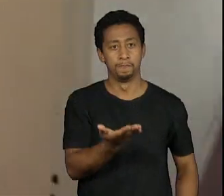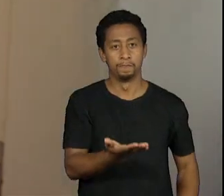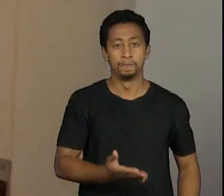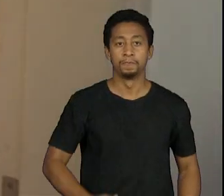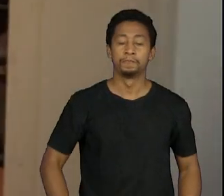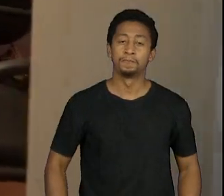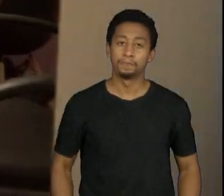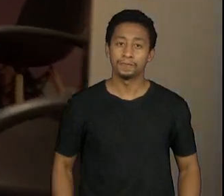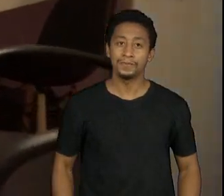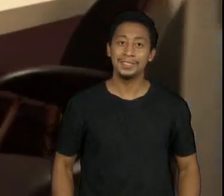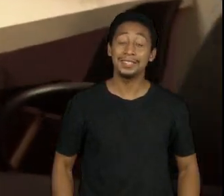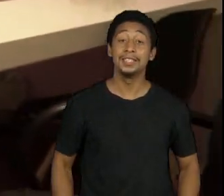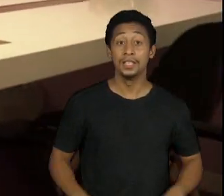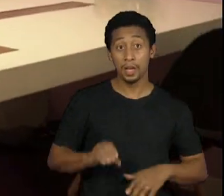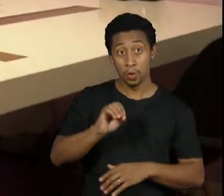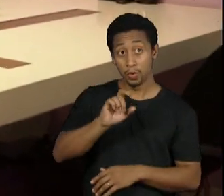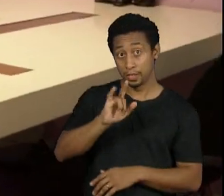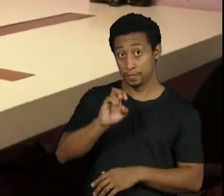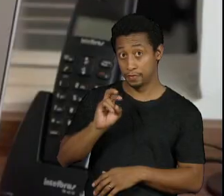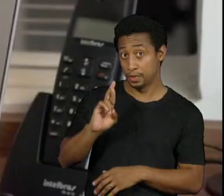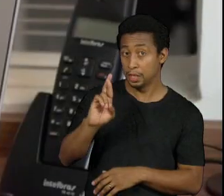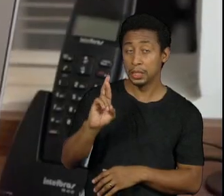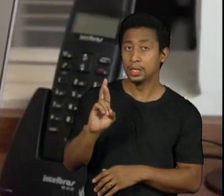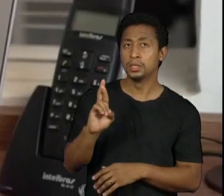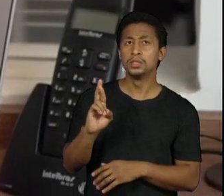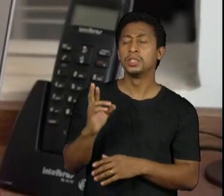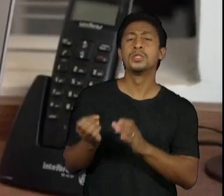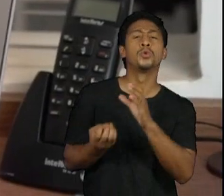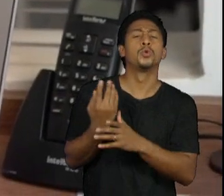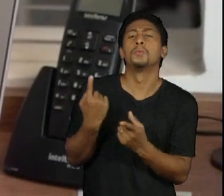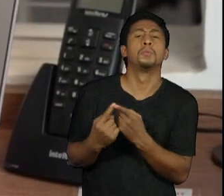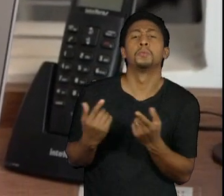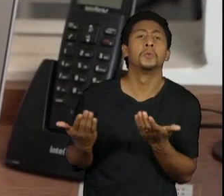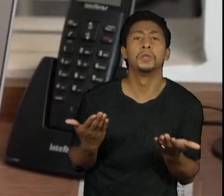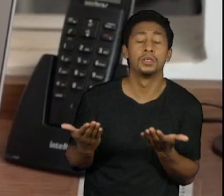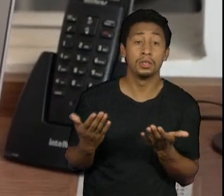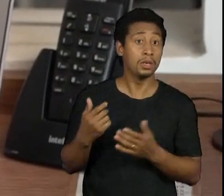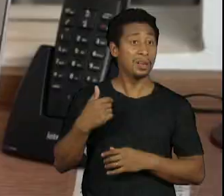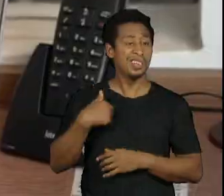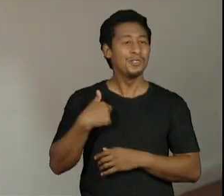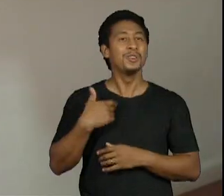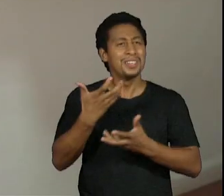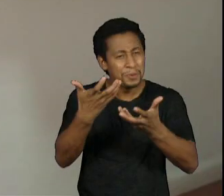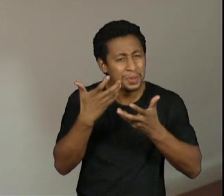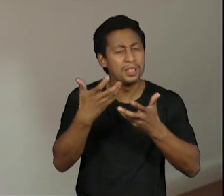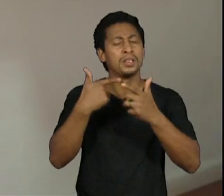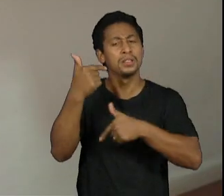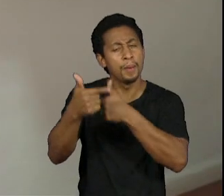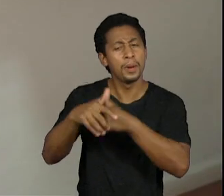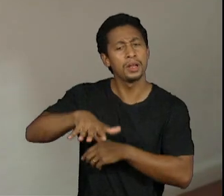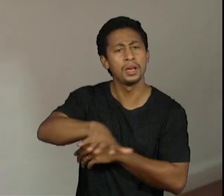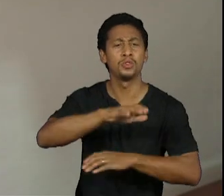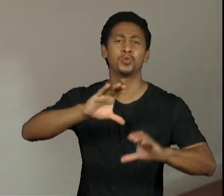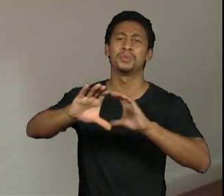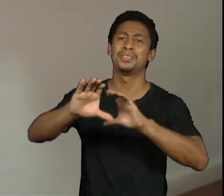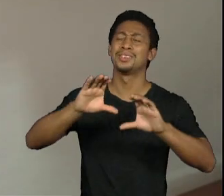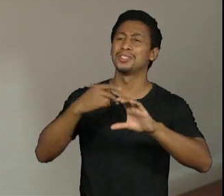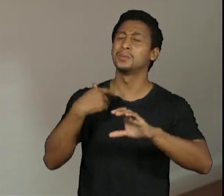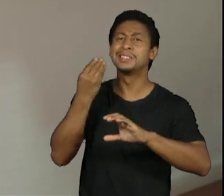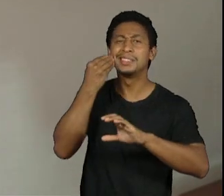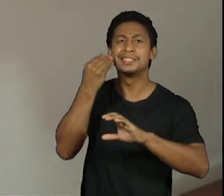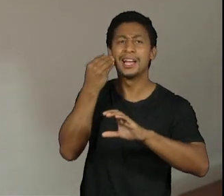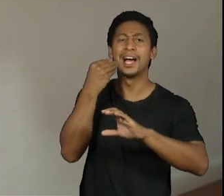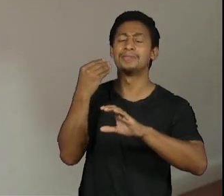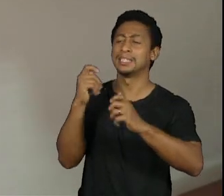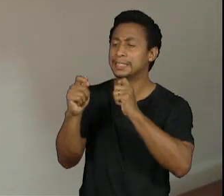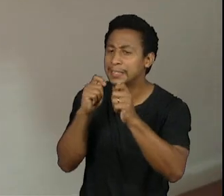por que que a Oliver Preza existiu porque eu não me via nas grandes agências de comunicação então eu abri a minha própria agência e isso